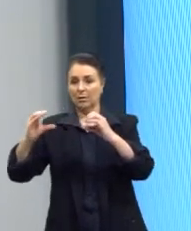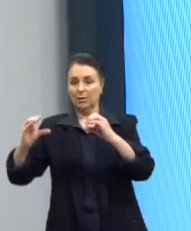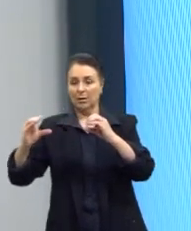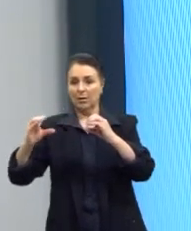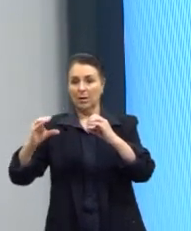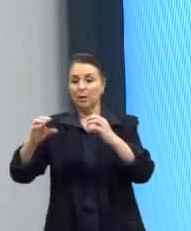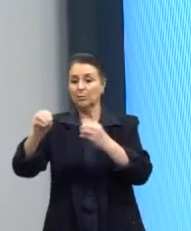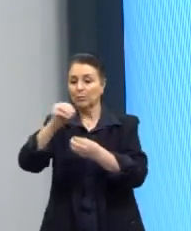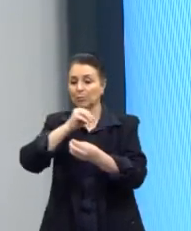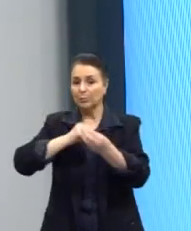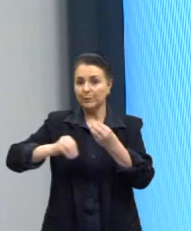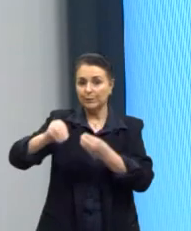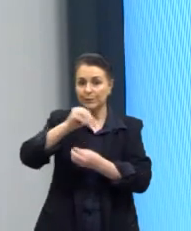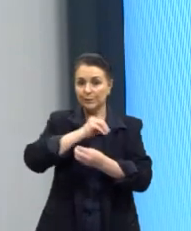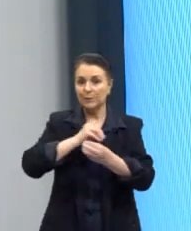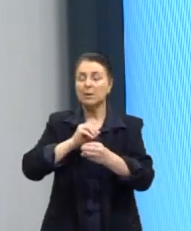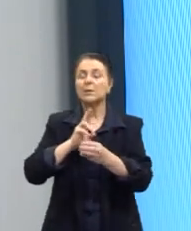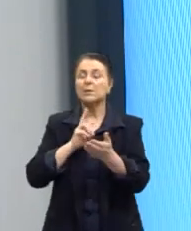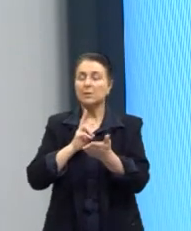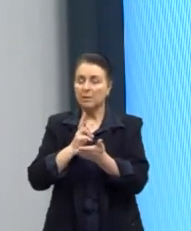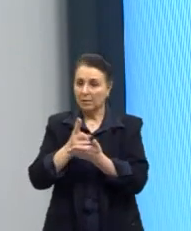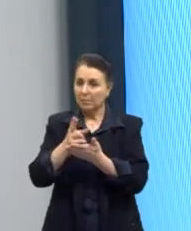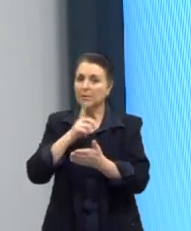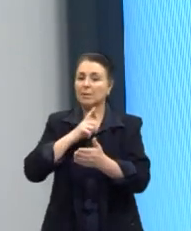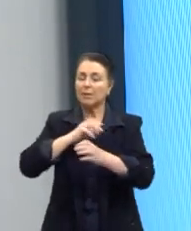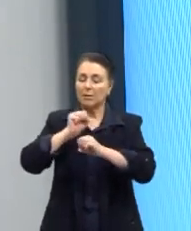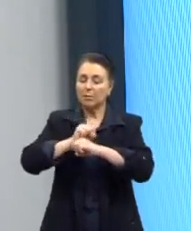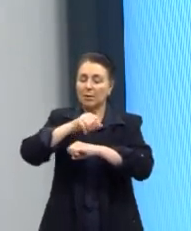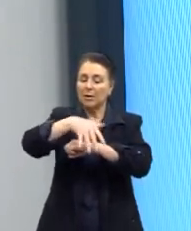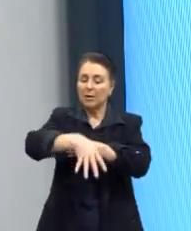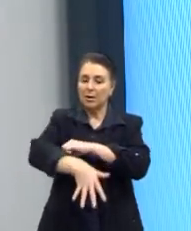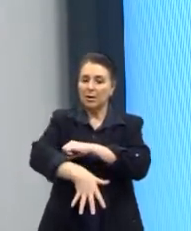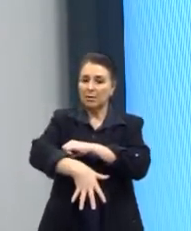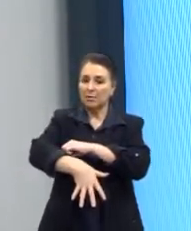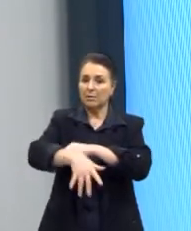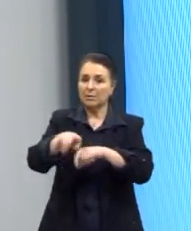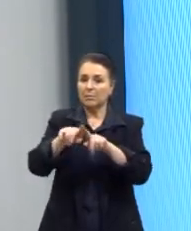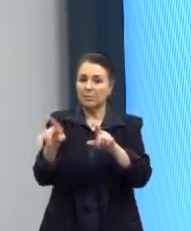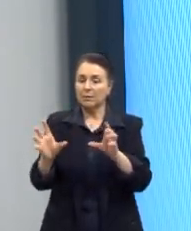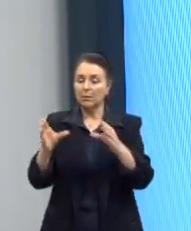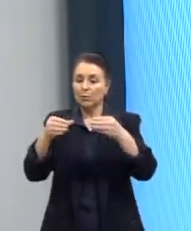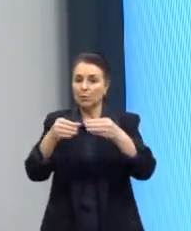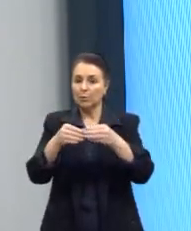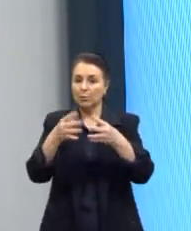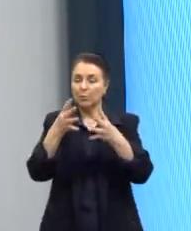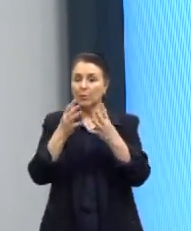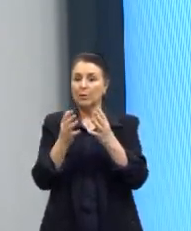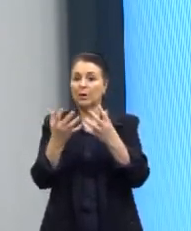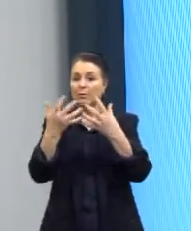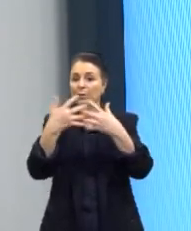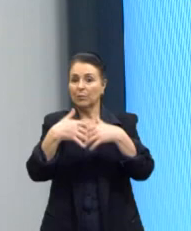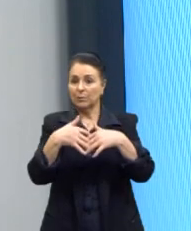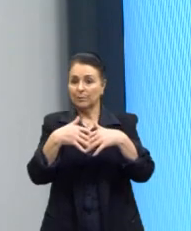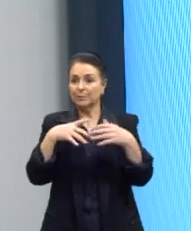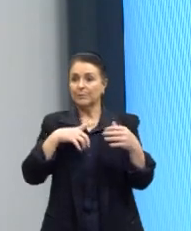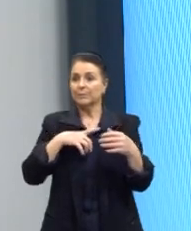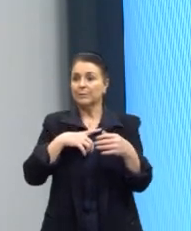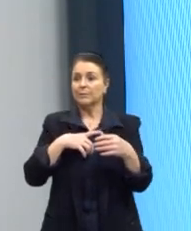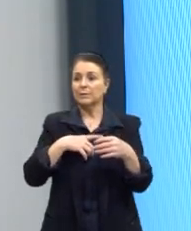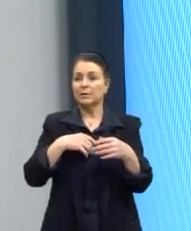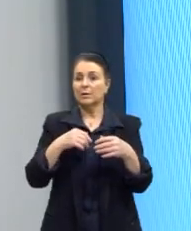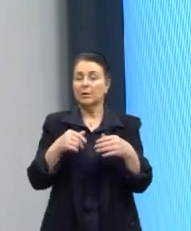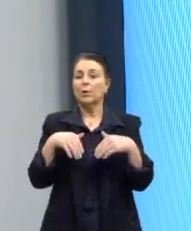sempre apresentar na forma de uma ramificação. É como se fosse uma ramificação, mas é o grupo funcional. Eu tenho que sinalizar onde está